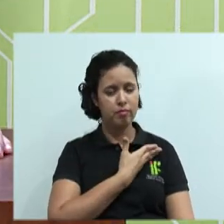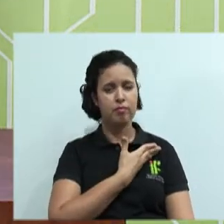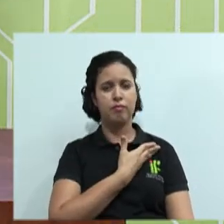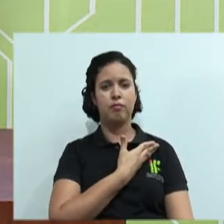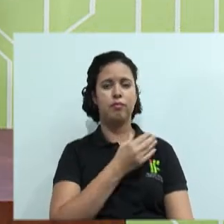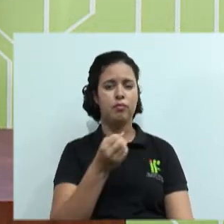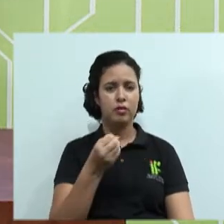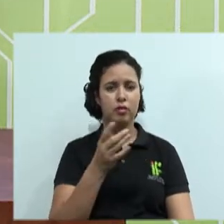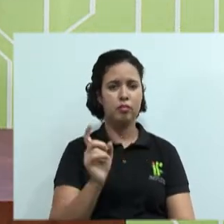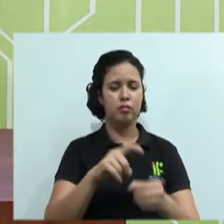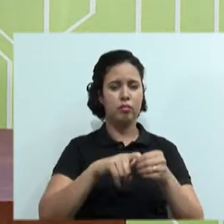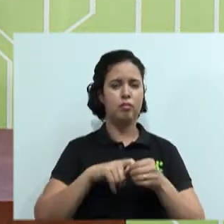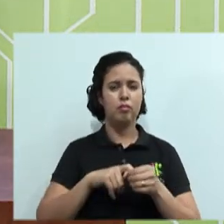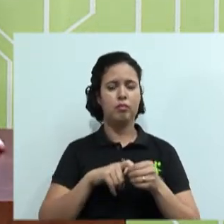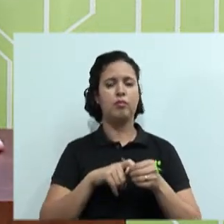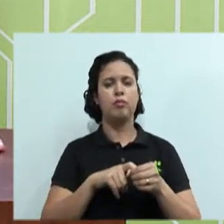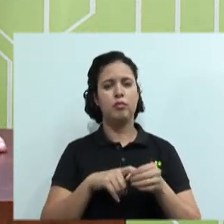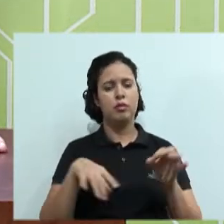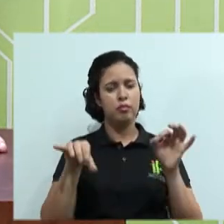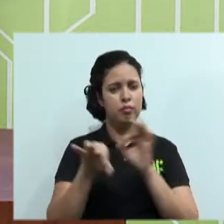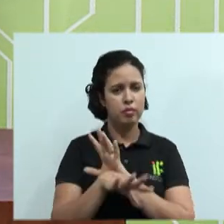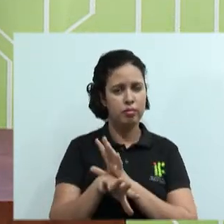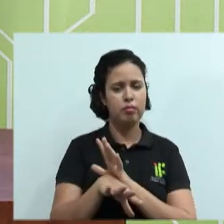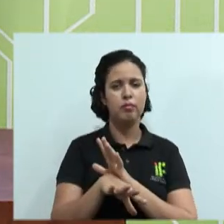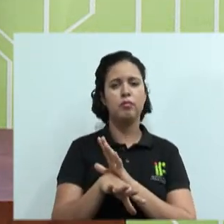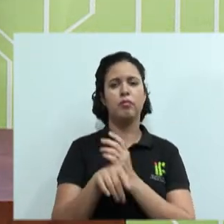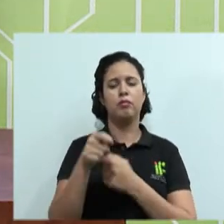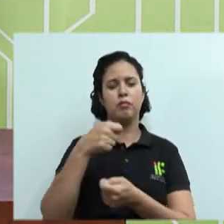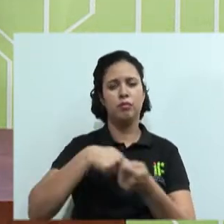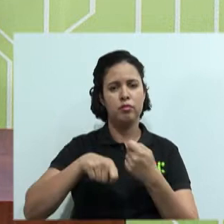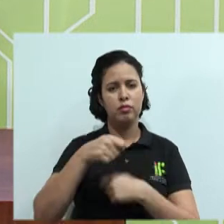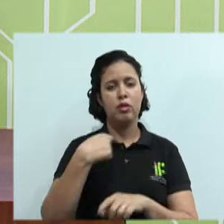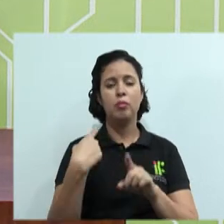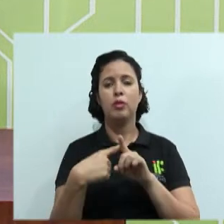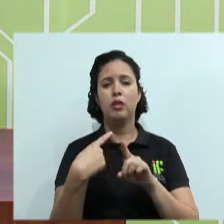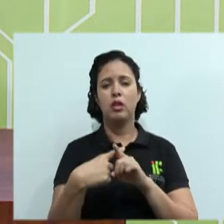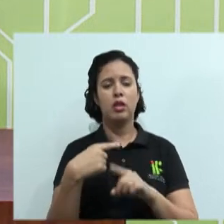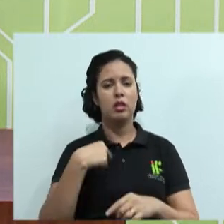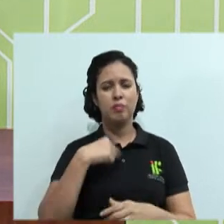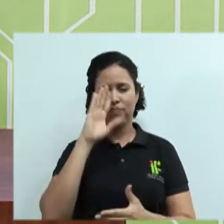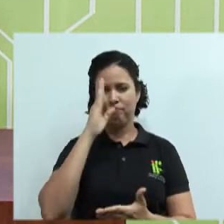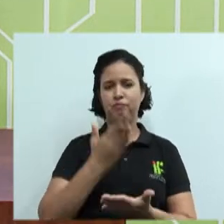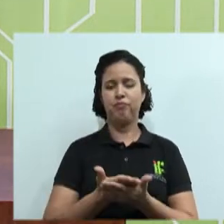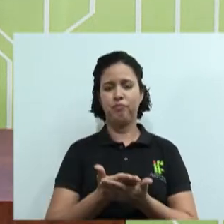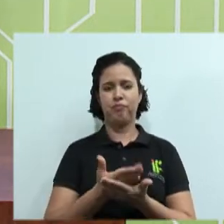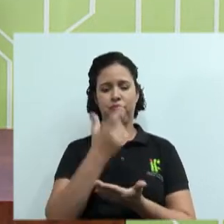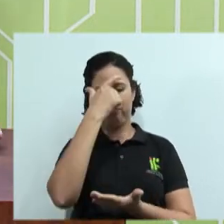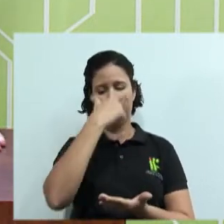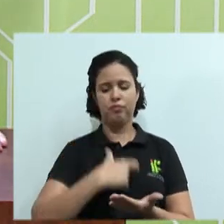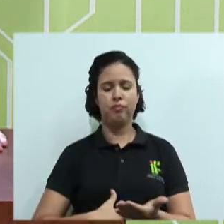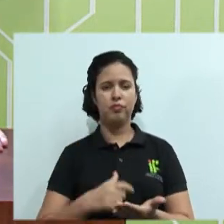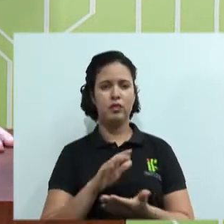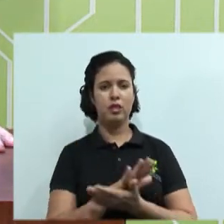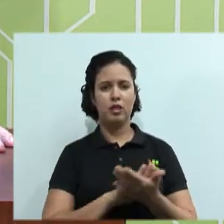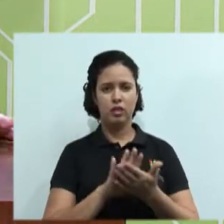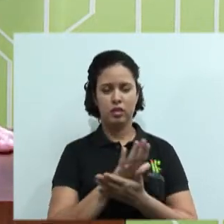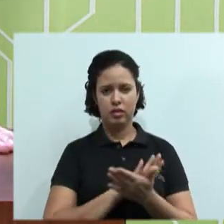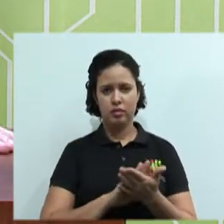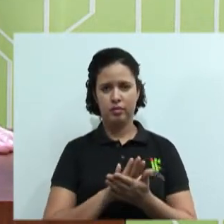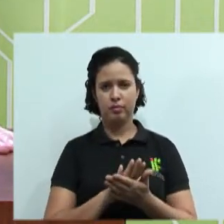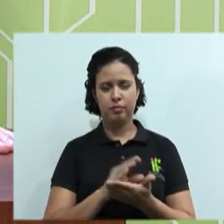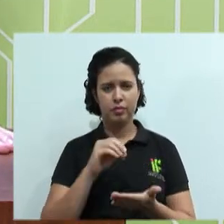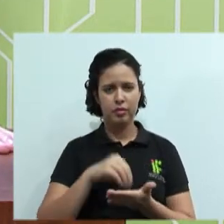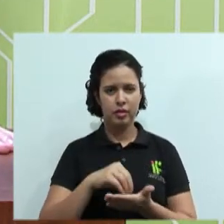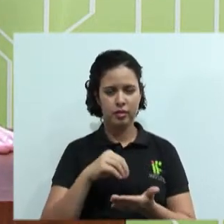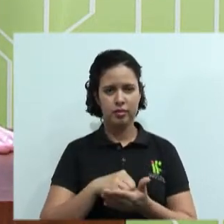parcerias, na hora de tentar fechar um negócio. Por quê? Você vai estar inseguro, porque o seu relacionamento intrapessoal está